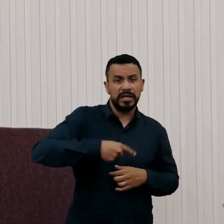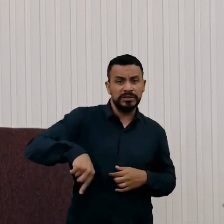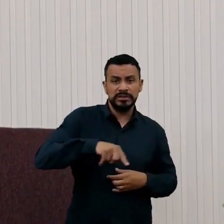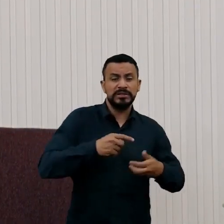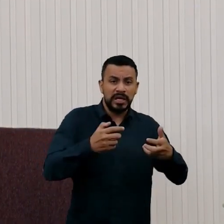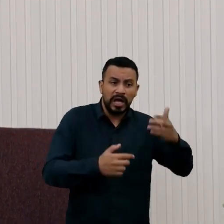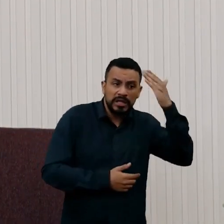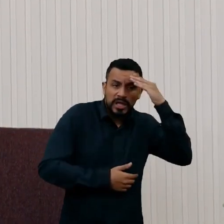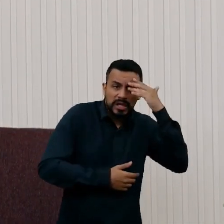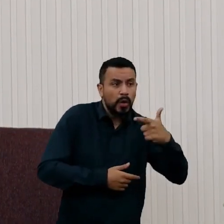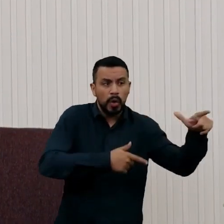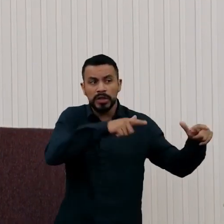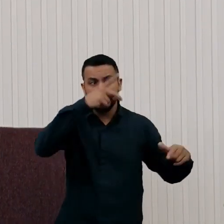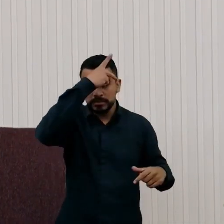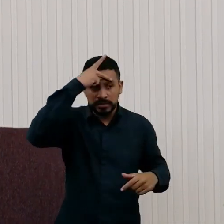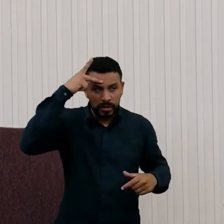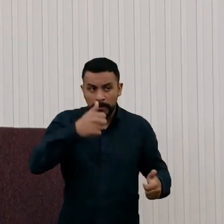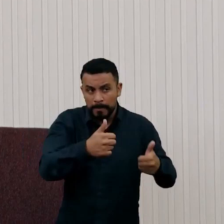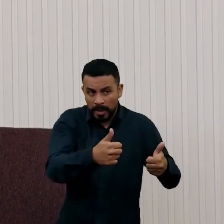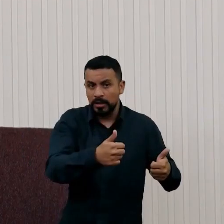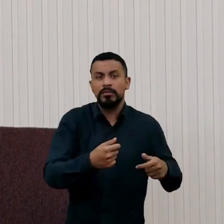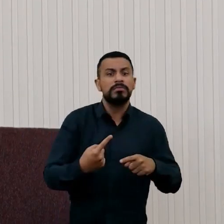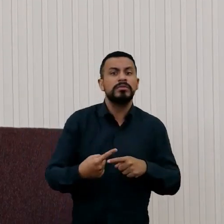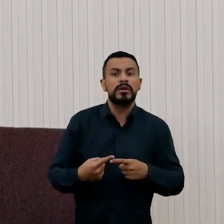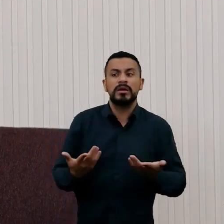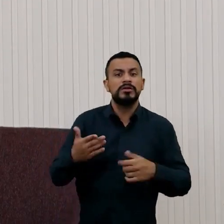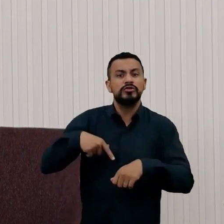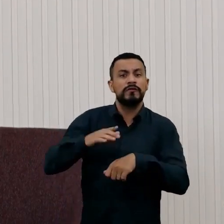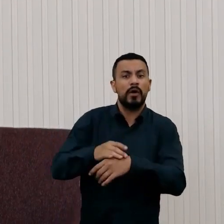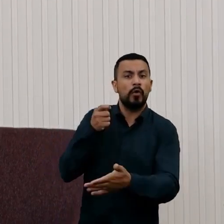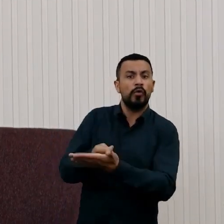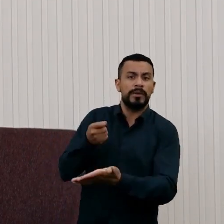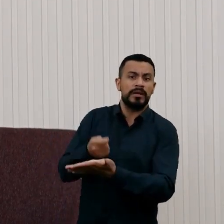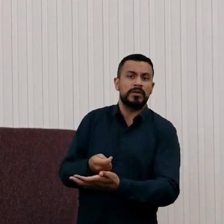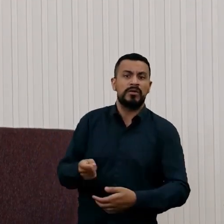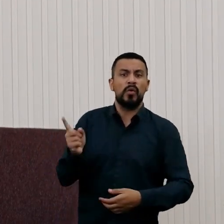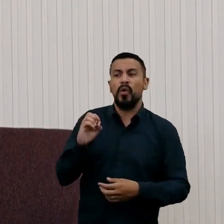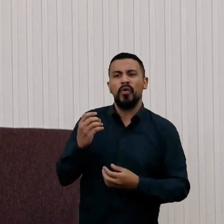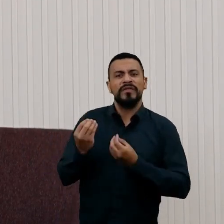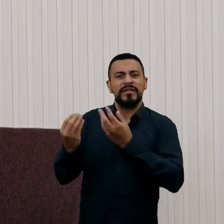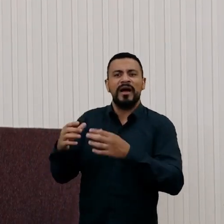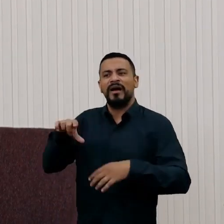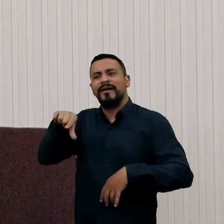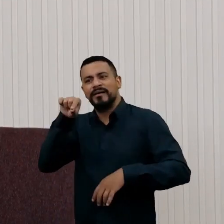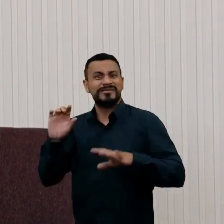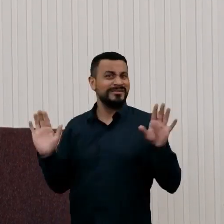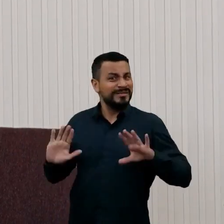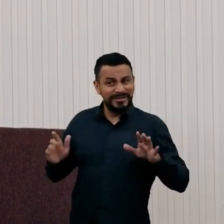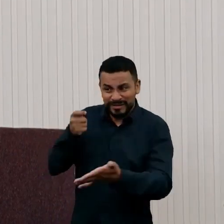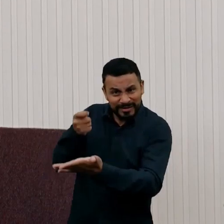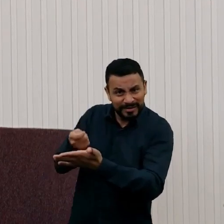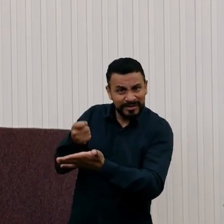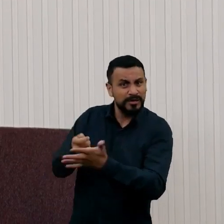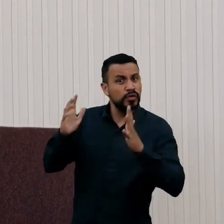por que não fazemos com que isso seja obrigatório ao invés de opcional ou qualquer outra matéria? Todos devem entender